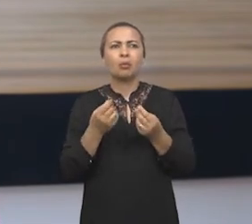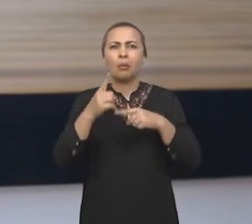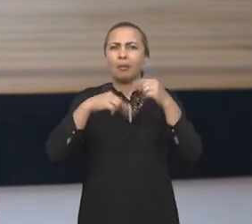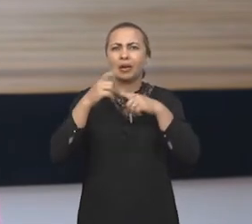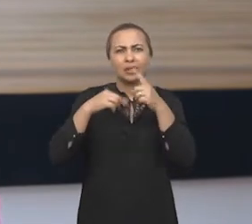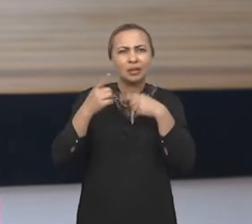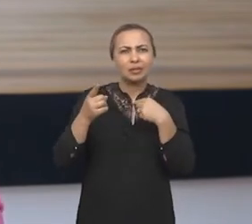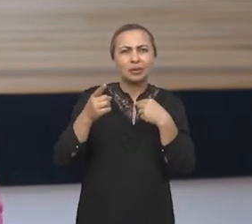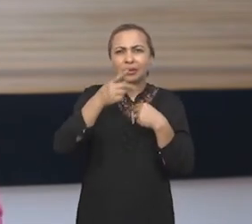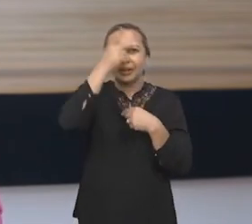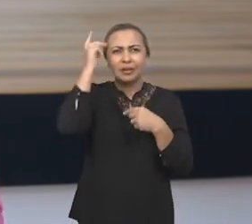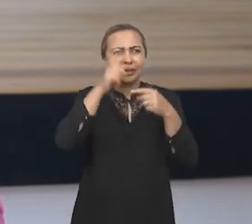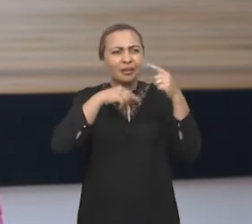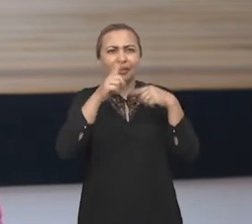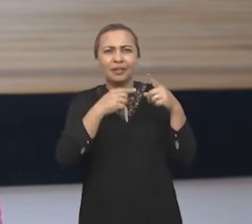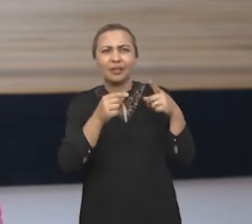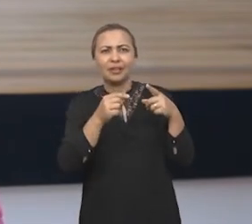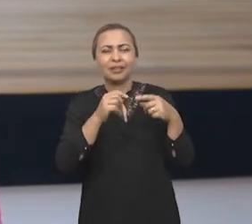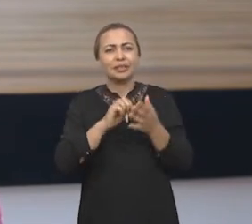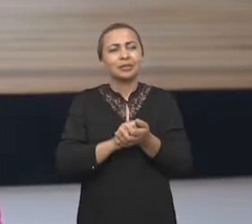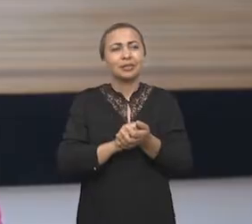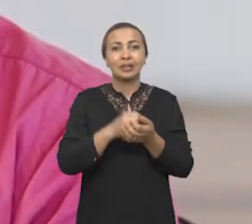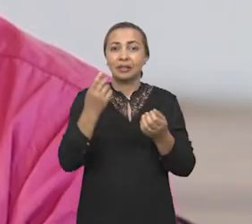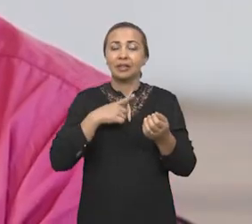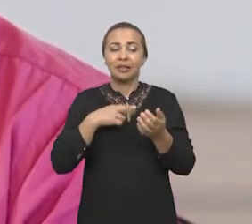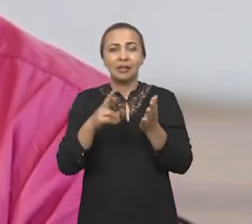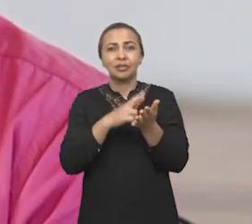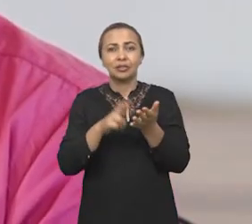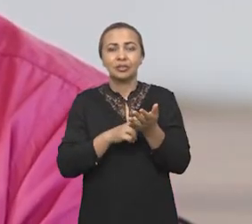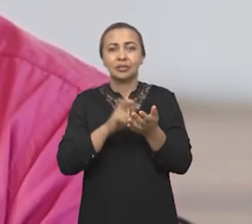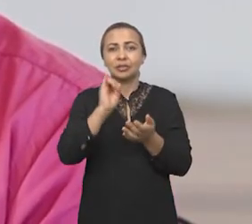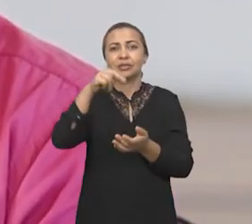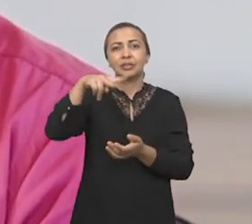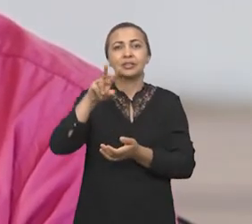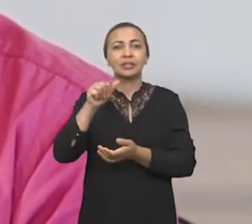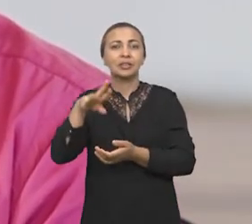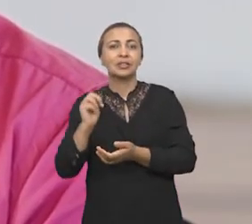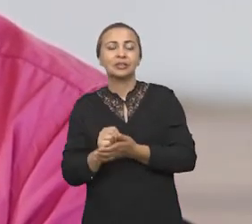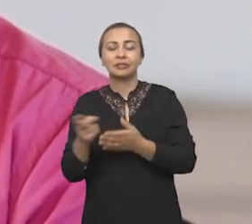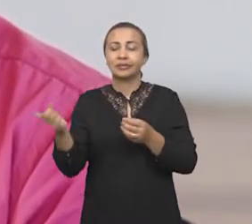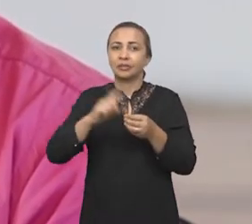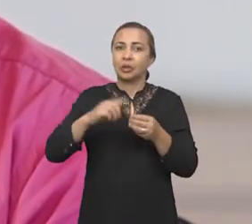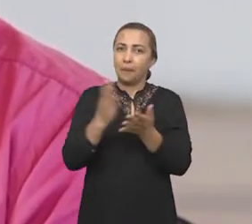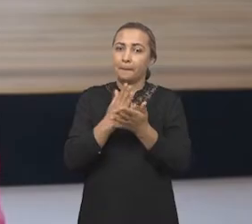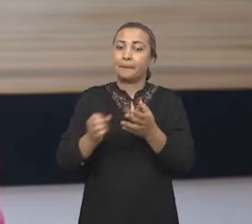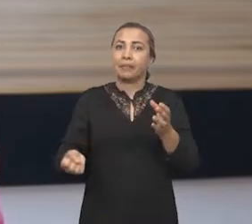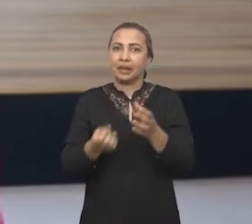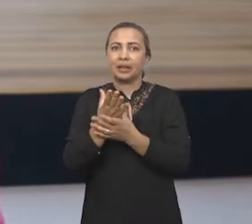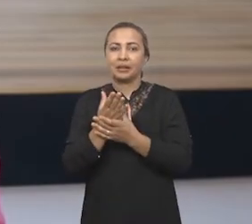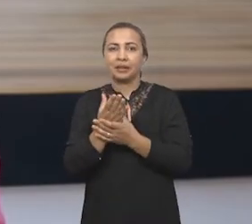propriedade, e por isso estavam registrados nos inventários. O estudo traz algumas revelações que são